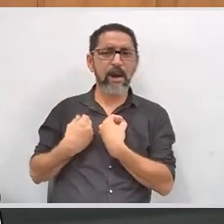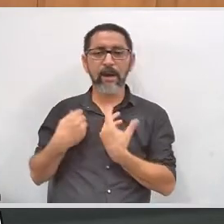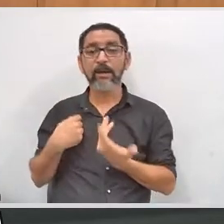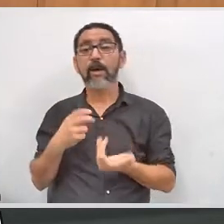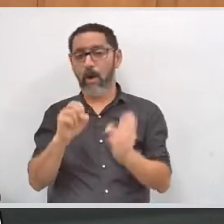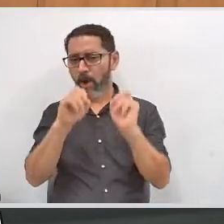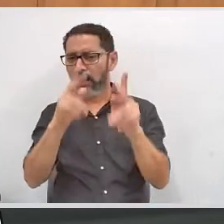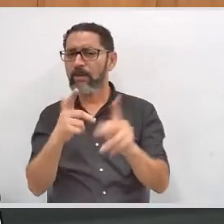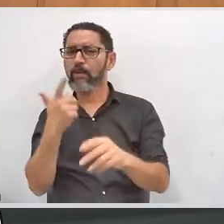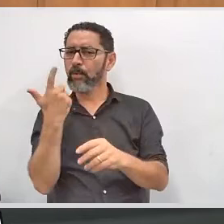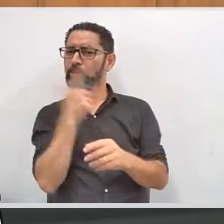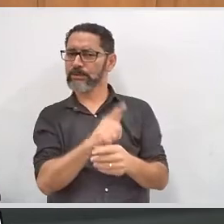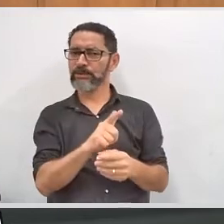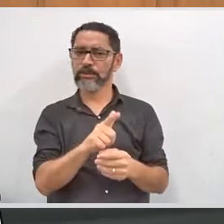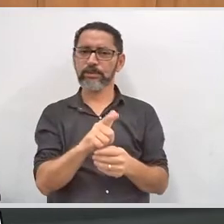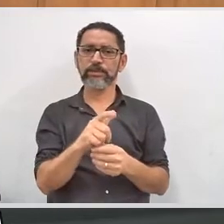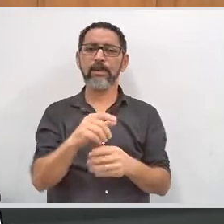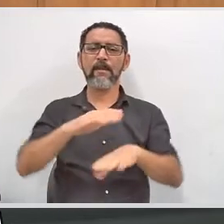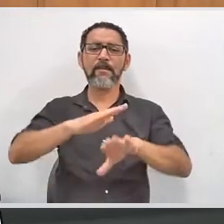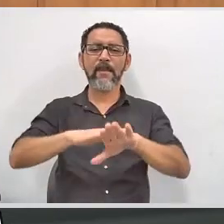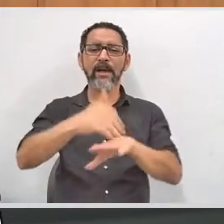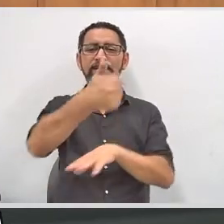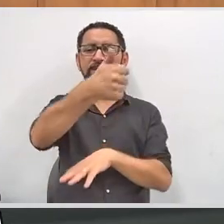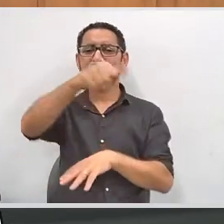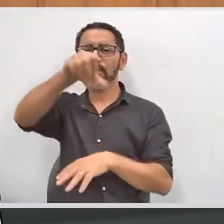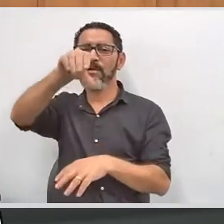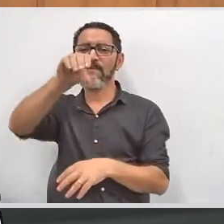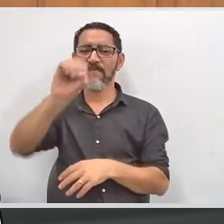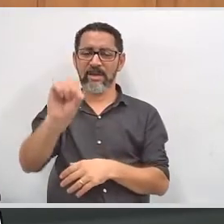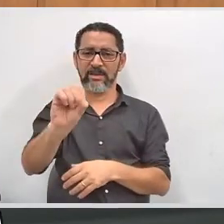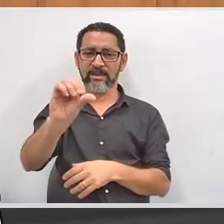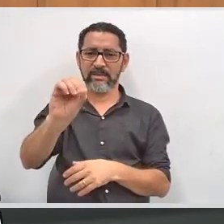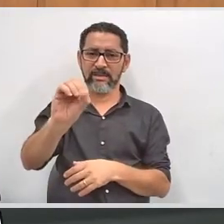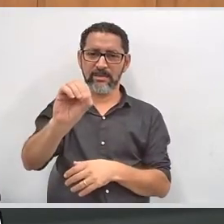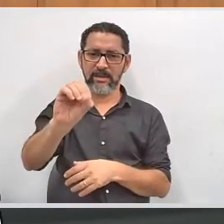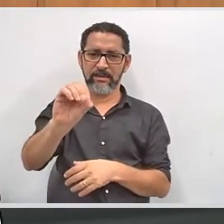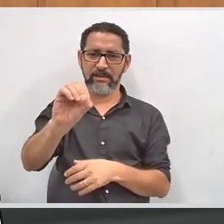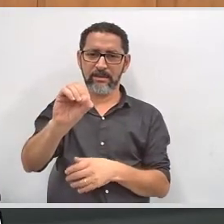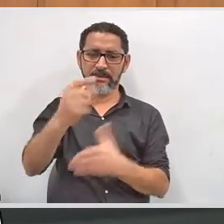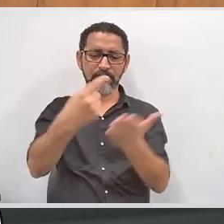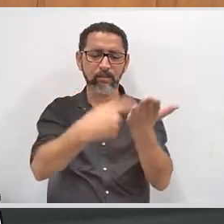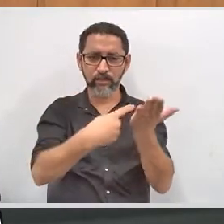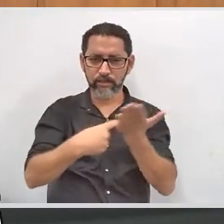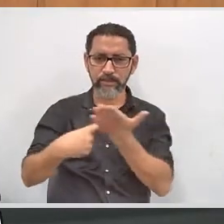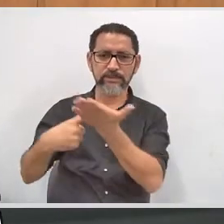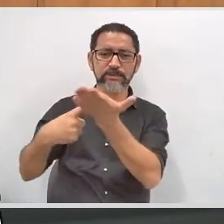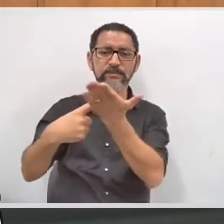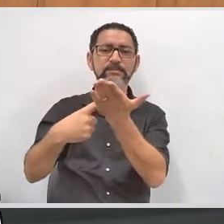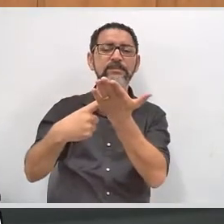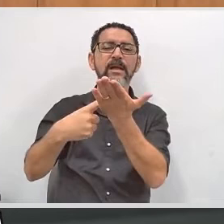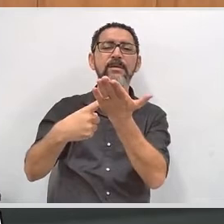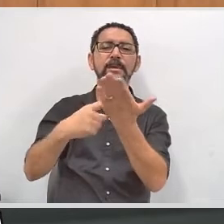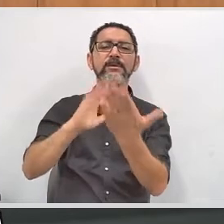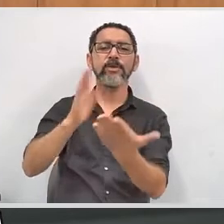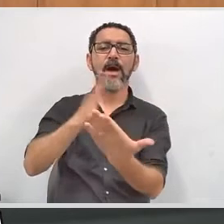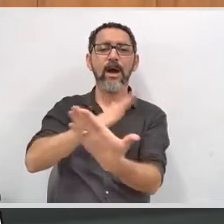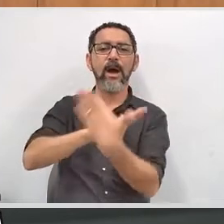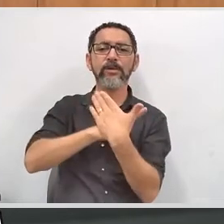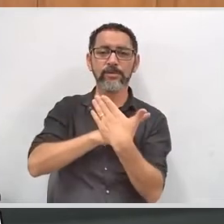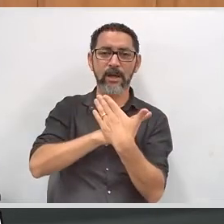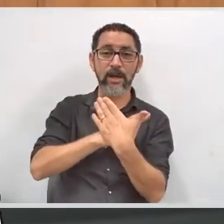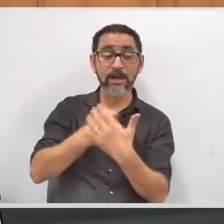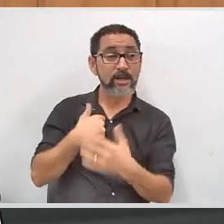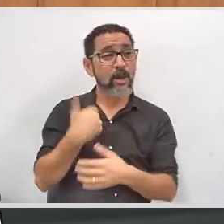conseguimos esse apoio dos mais de 190 municípios do Estado, e, aproveitando a oportunidade, gostaria de pleitear um